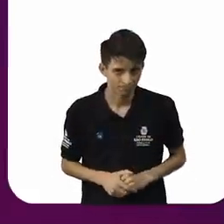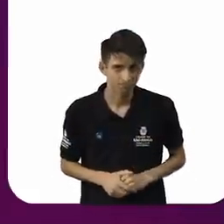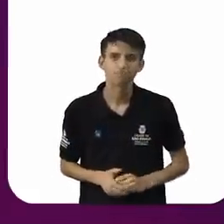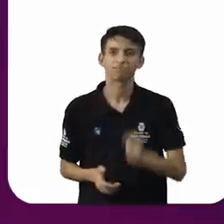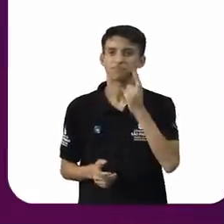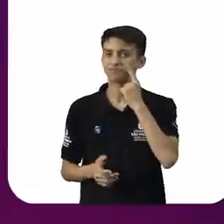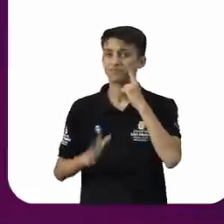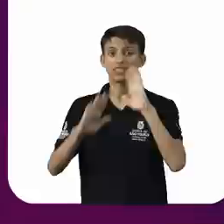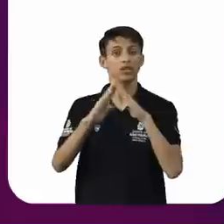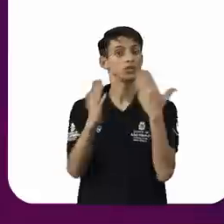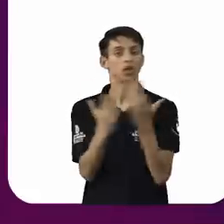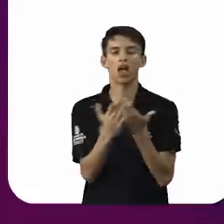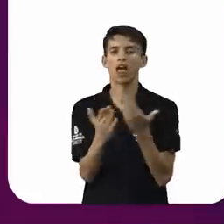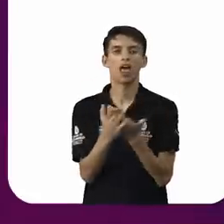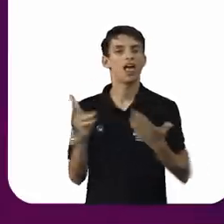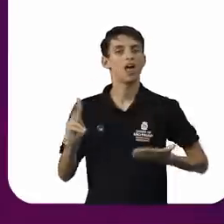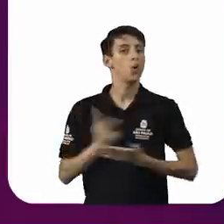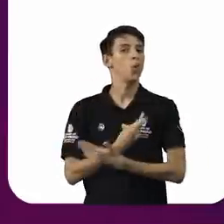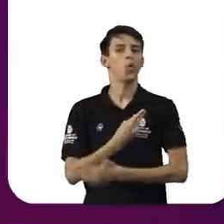A nossa escola fracassou.